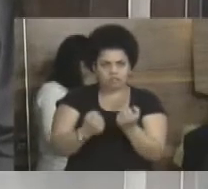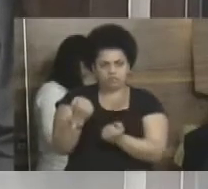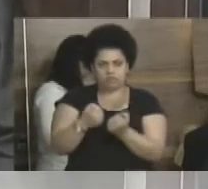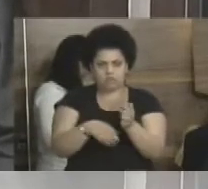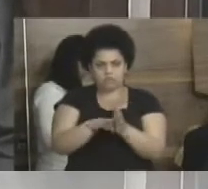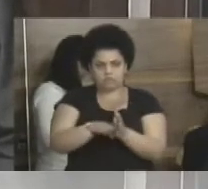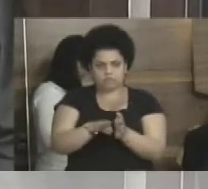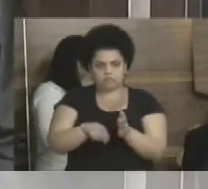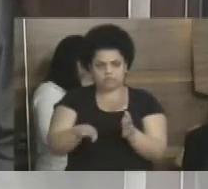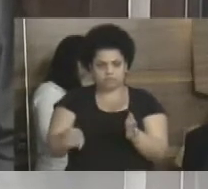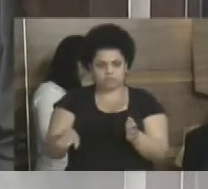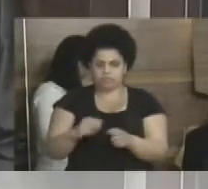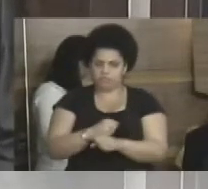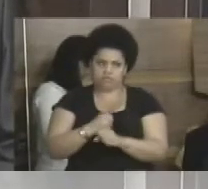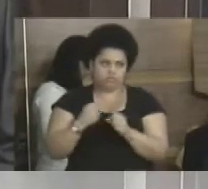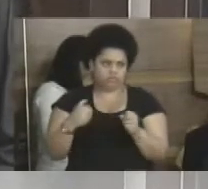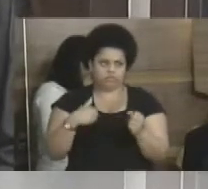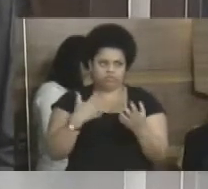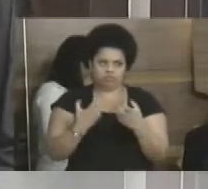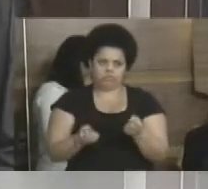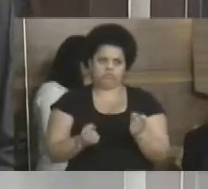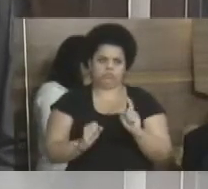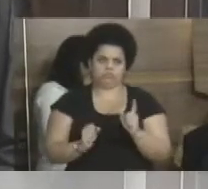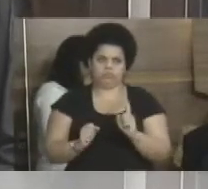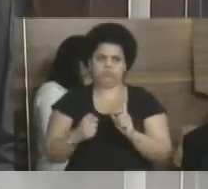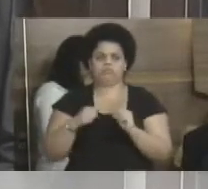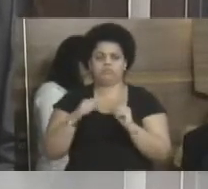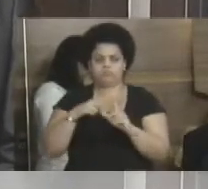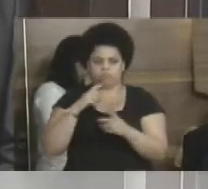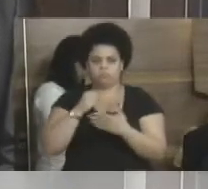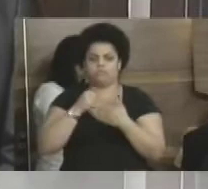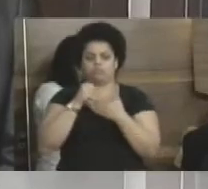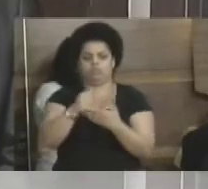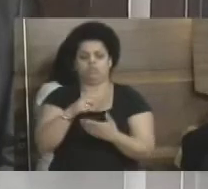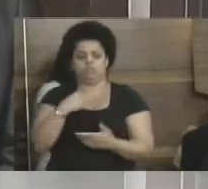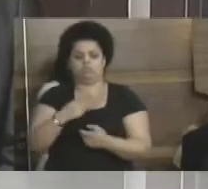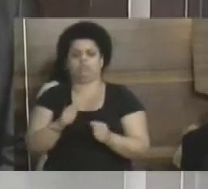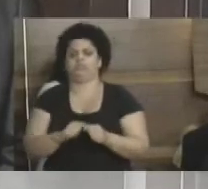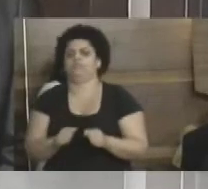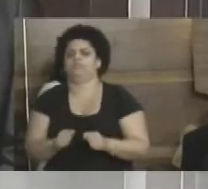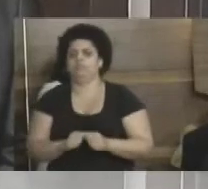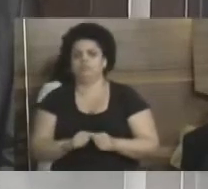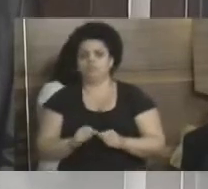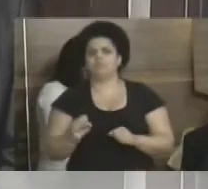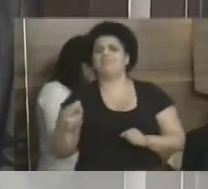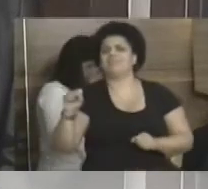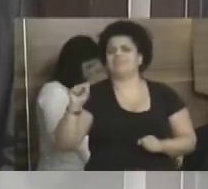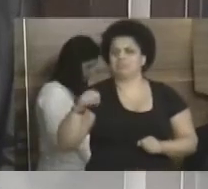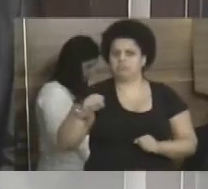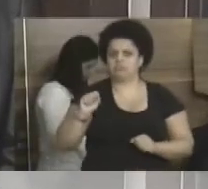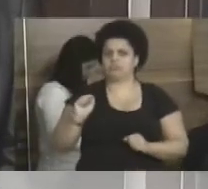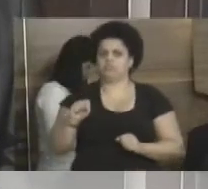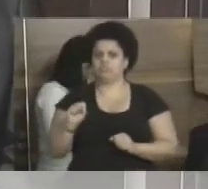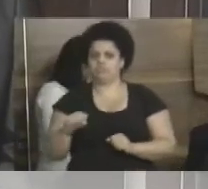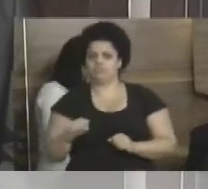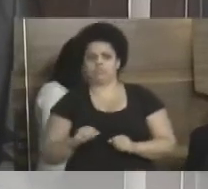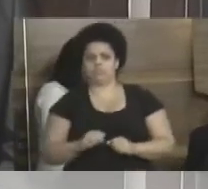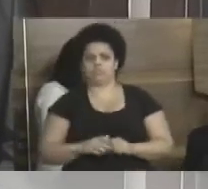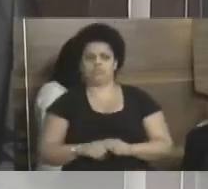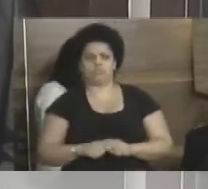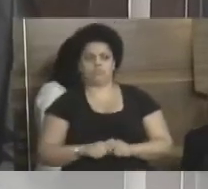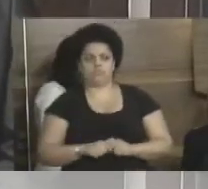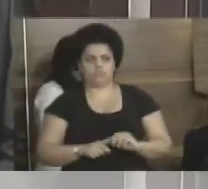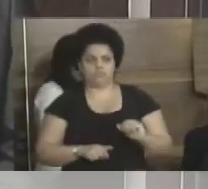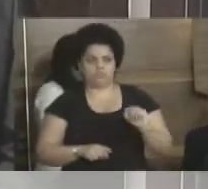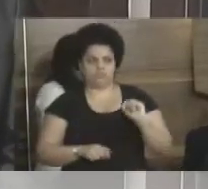estacionamento lá. Então, eu sou contra essas coisas, conta com o meu apoio e nós temos que fazer valer, sim. Se eles,